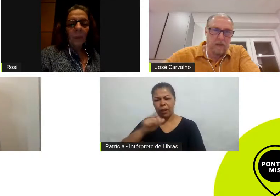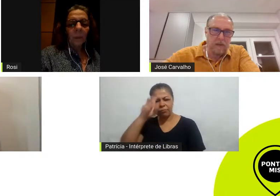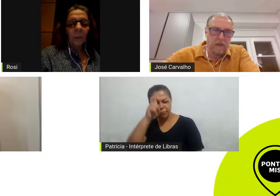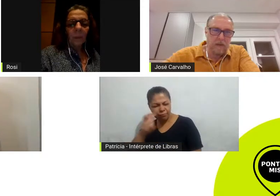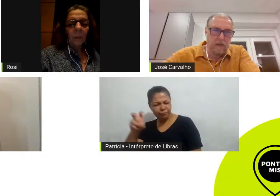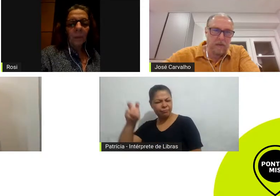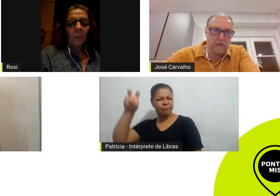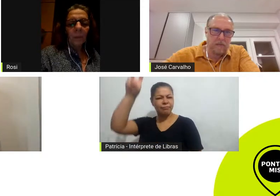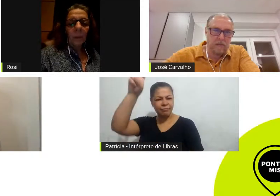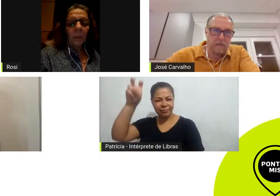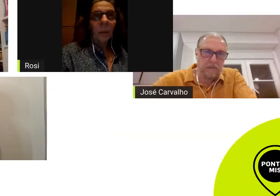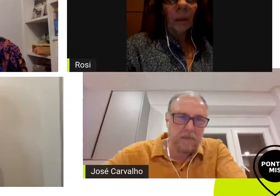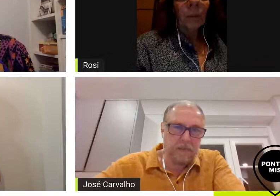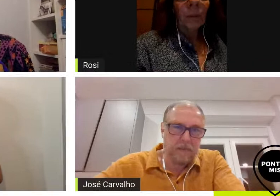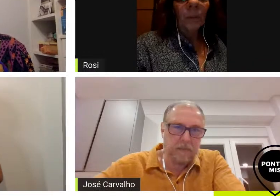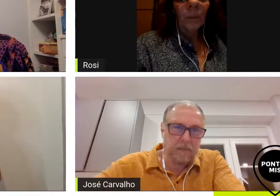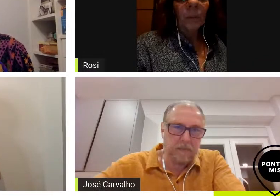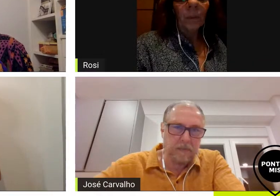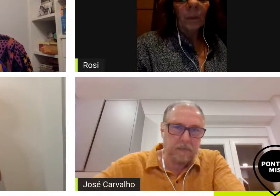em você sim sim